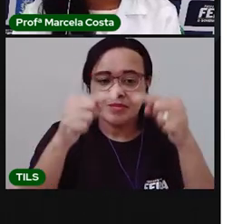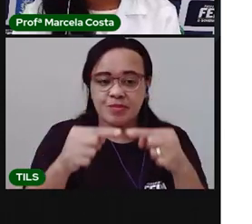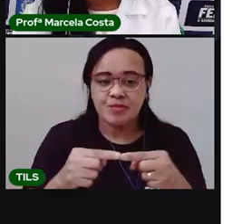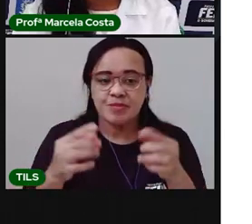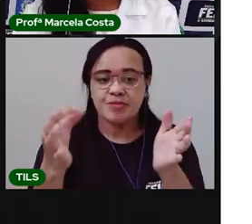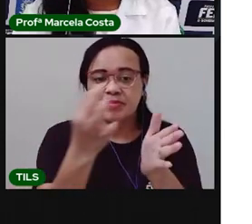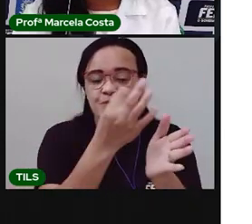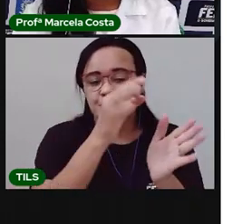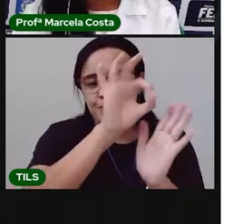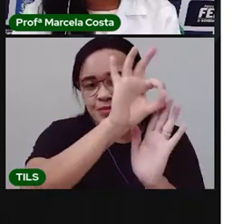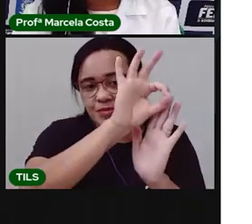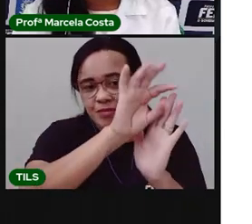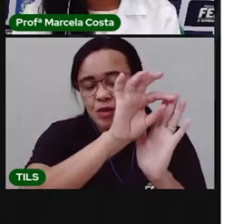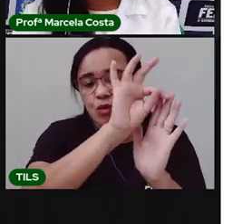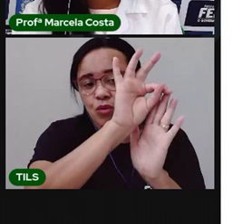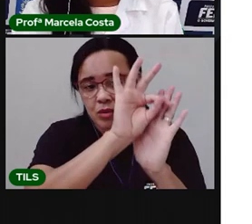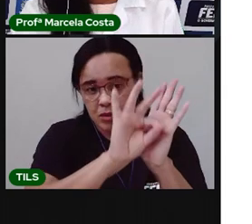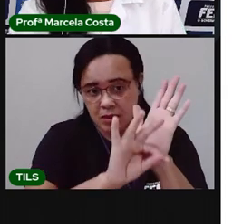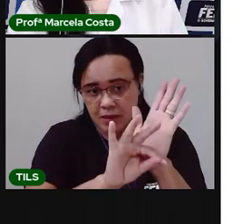E circule depois.